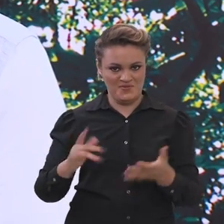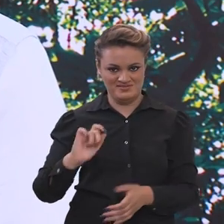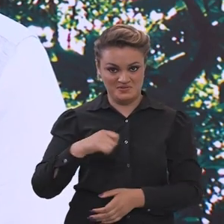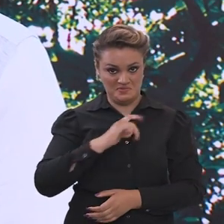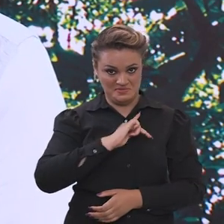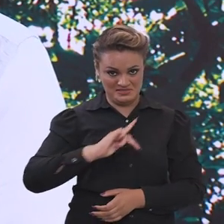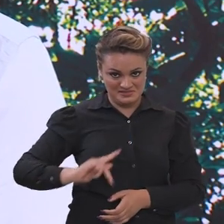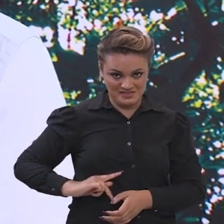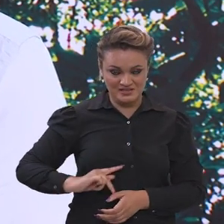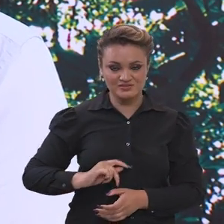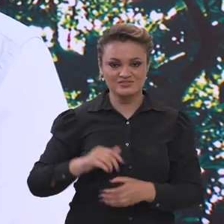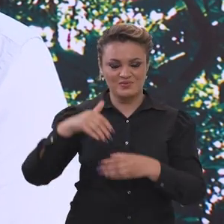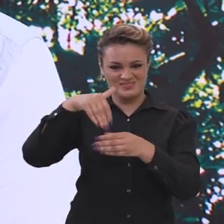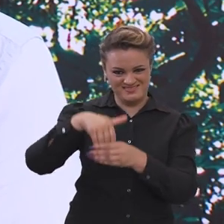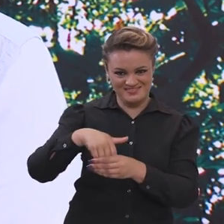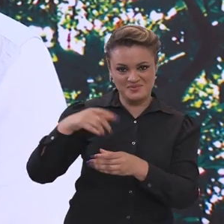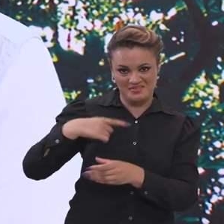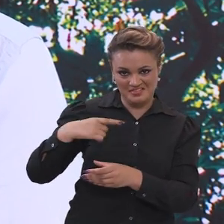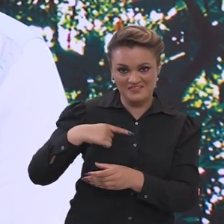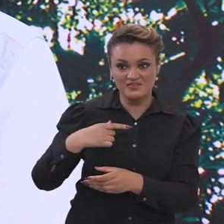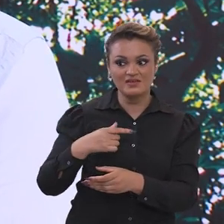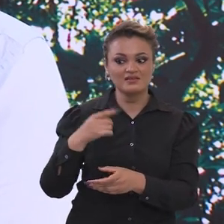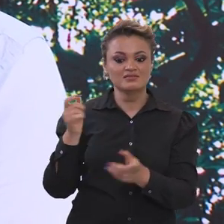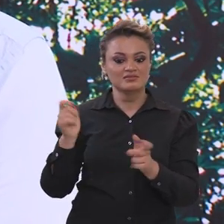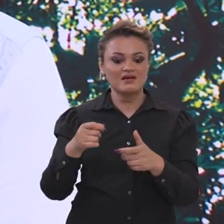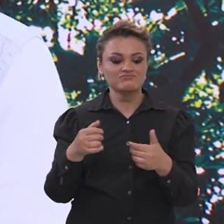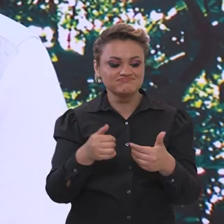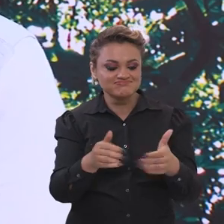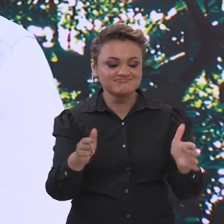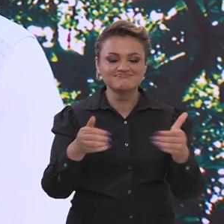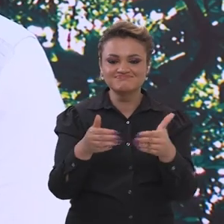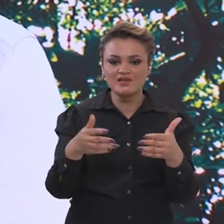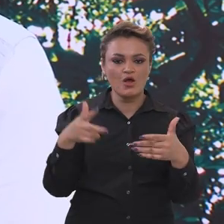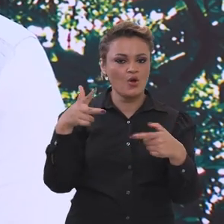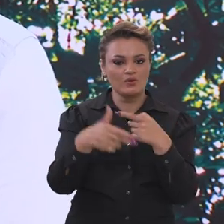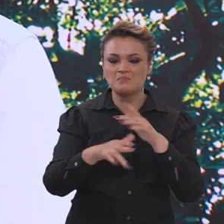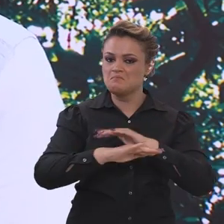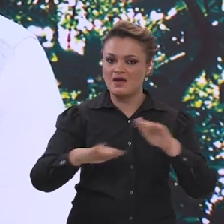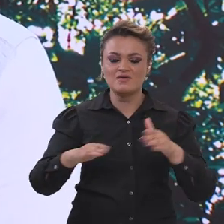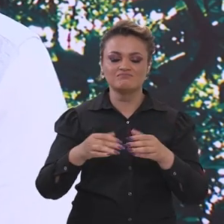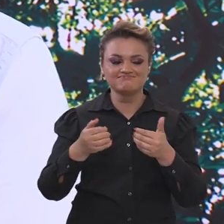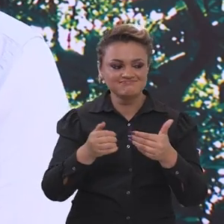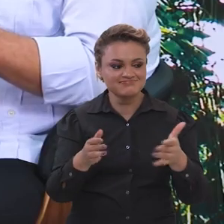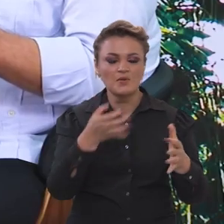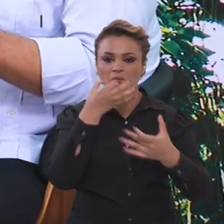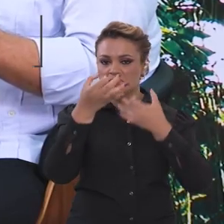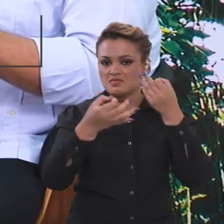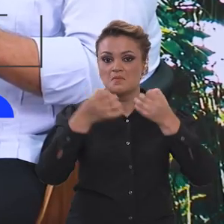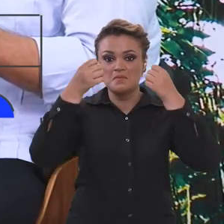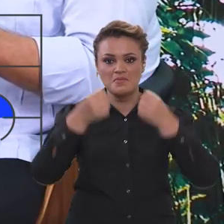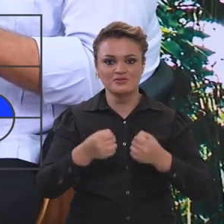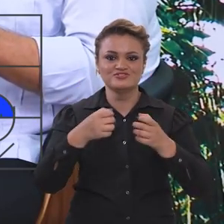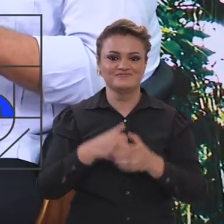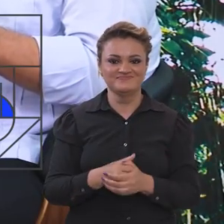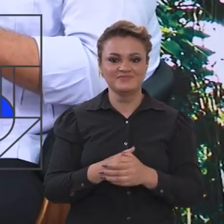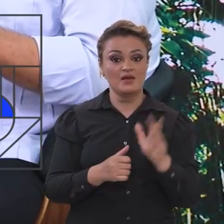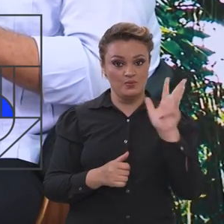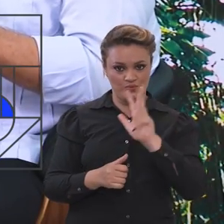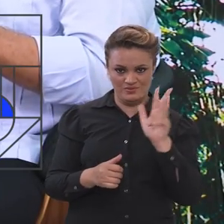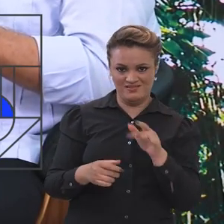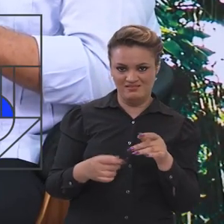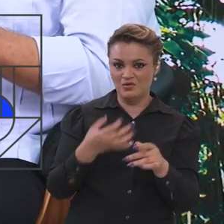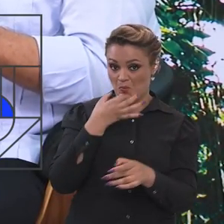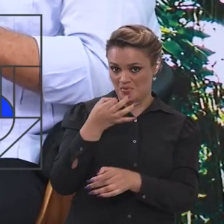presidente Lula com a eleição reabre esses canais de participação. O presidente Lula tem a